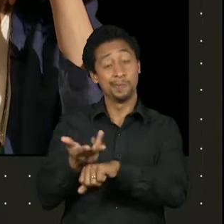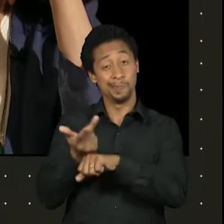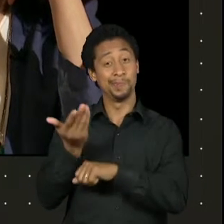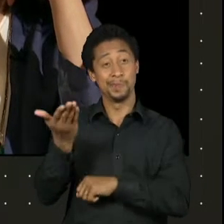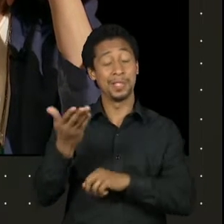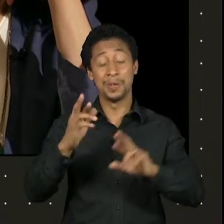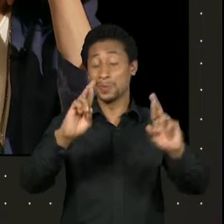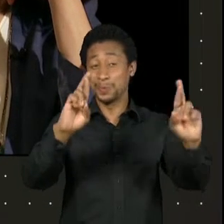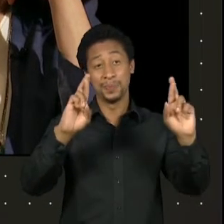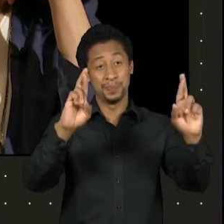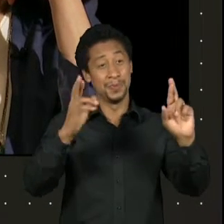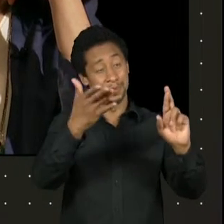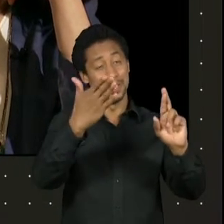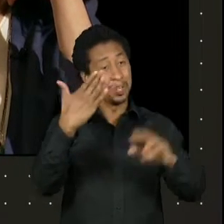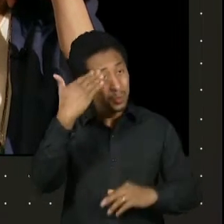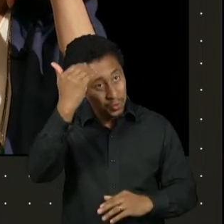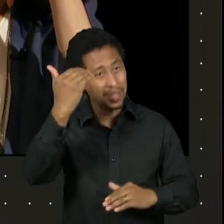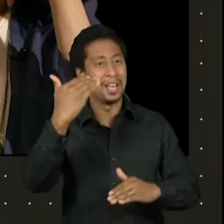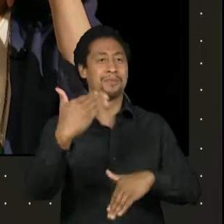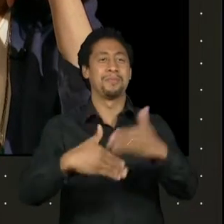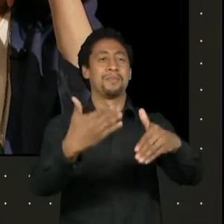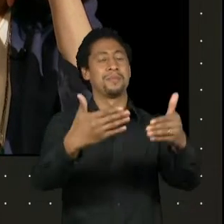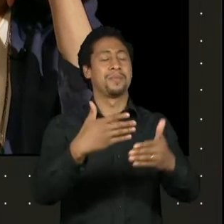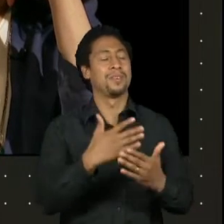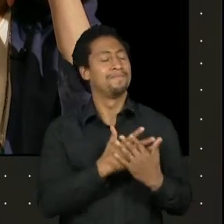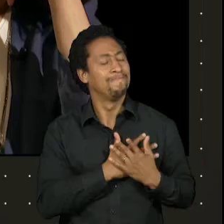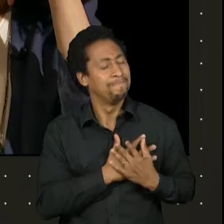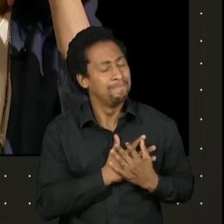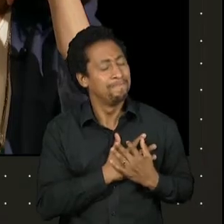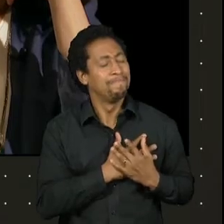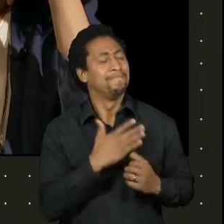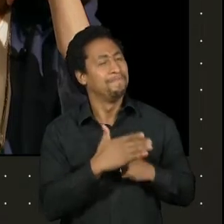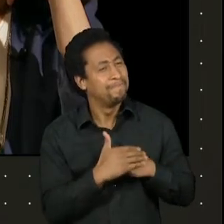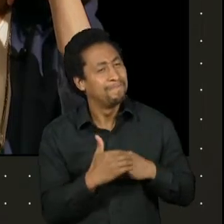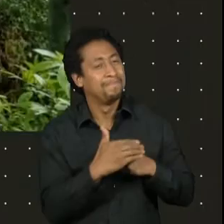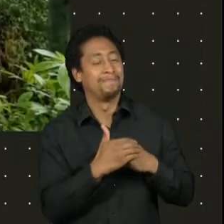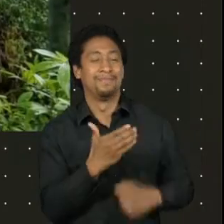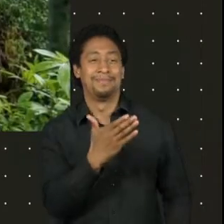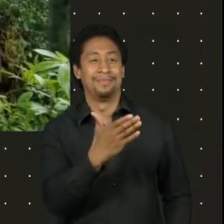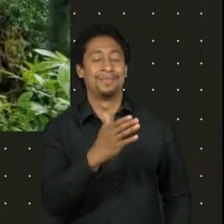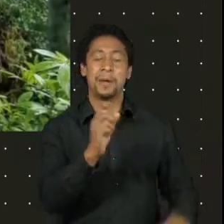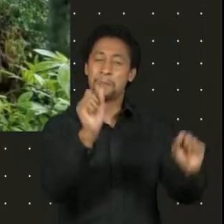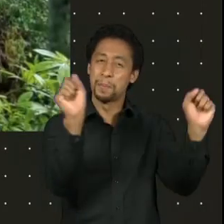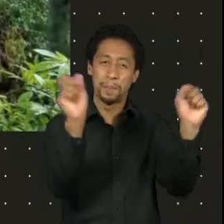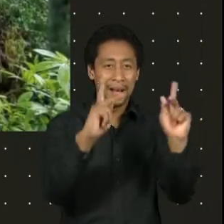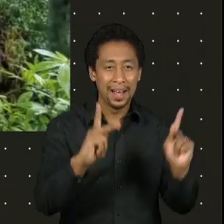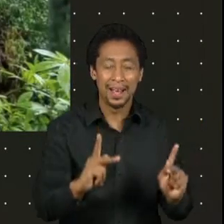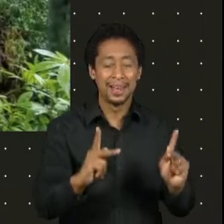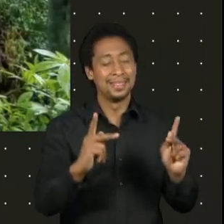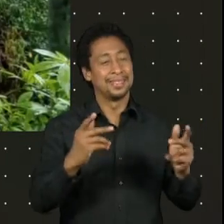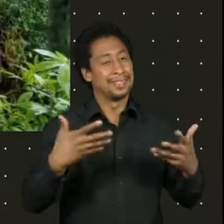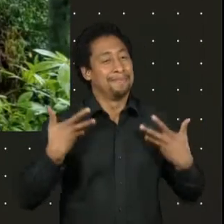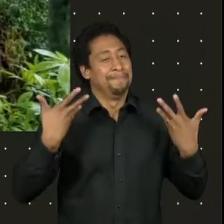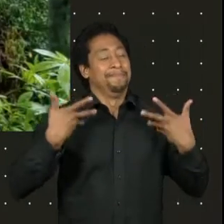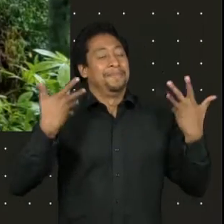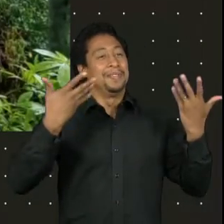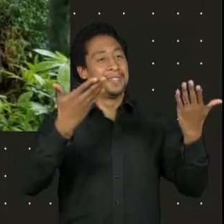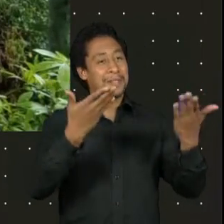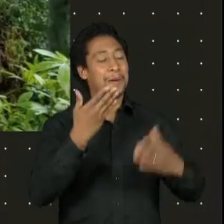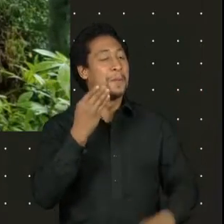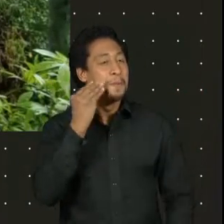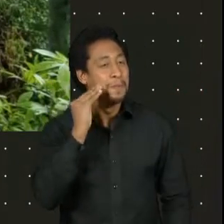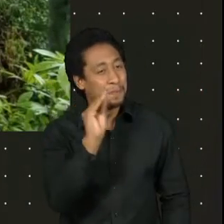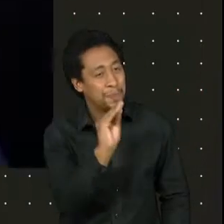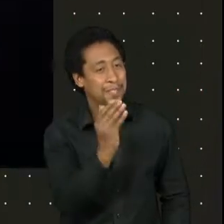grande sucesso. Tenho você no meu coração, com muito carinho e muita paz, muita luz, muita alegria. Beijo no